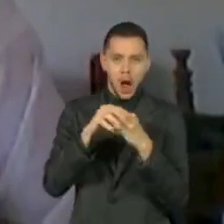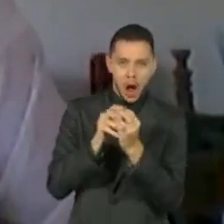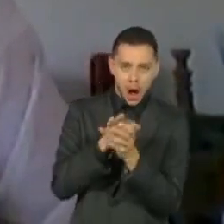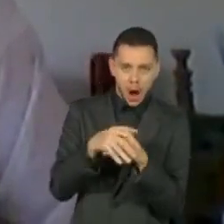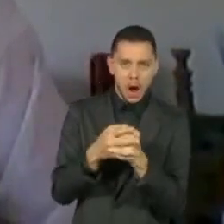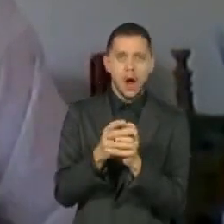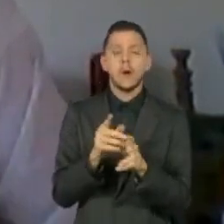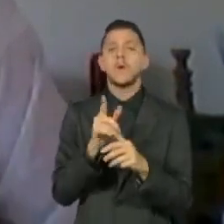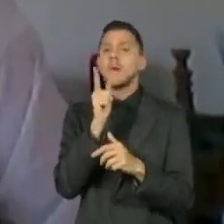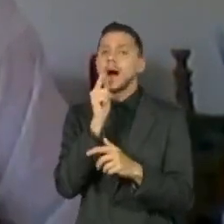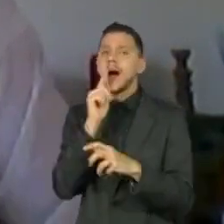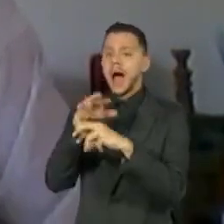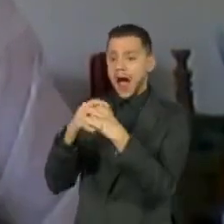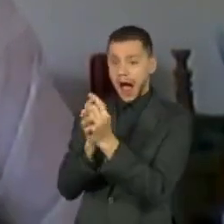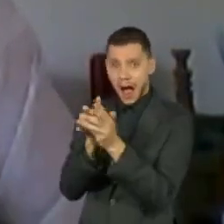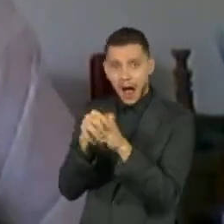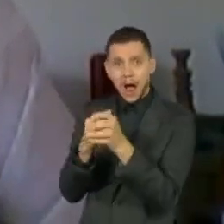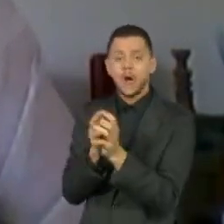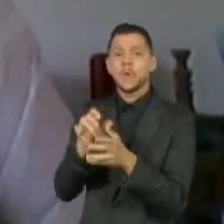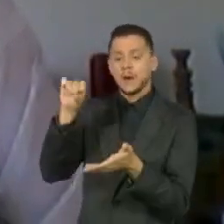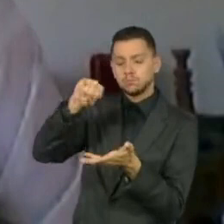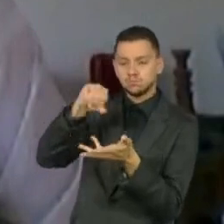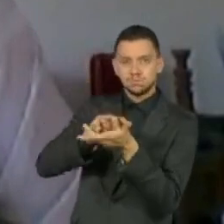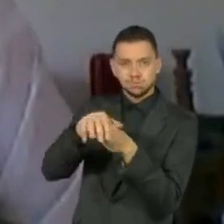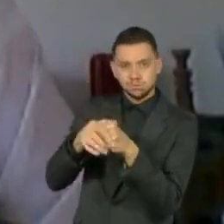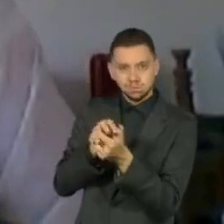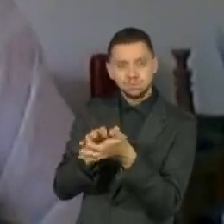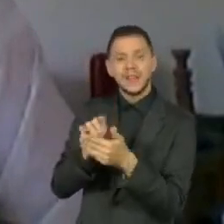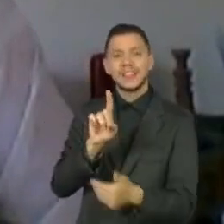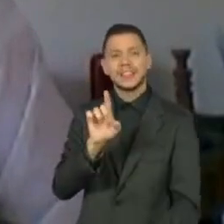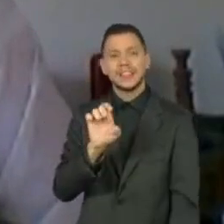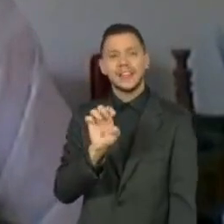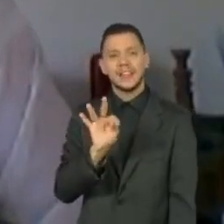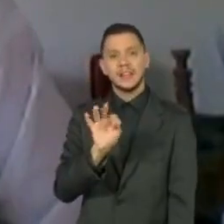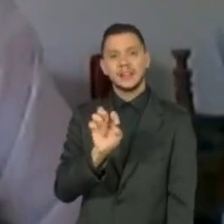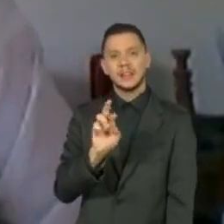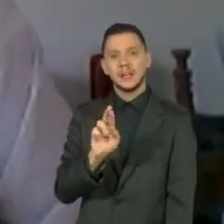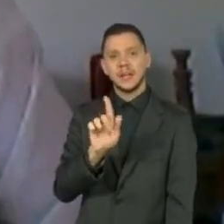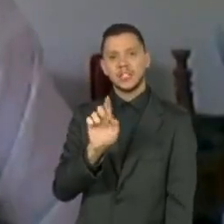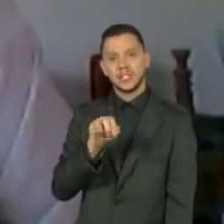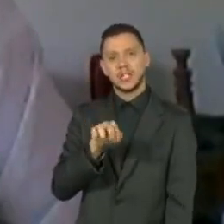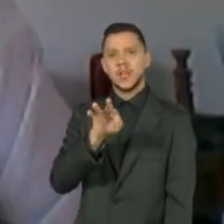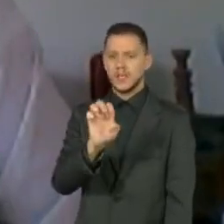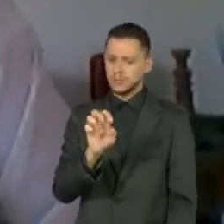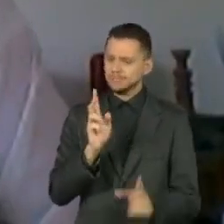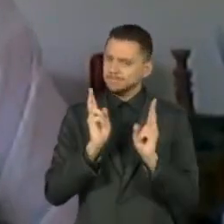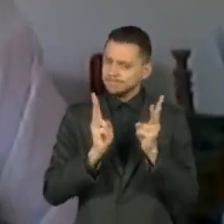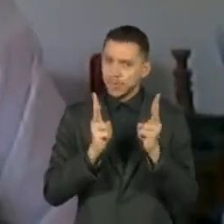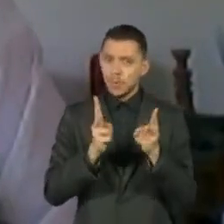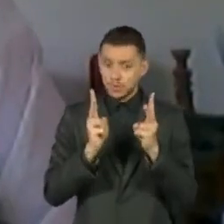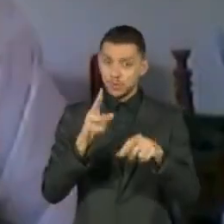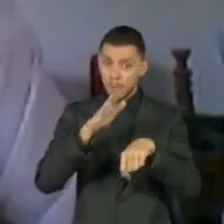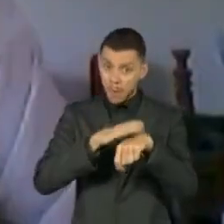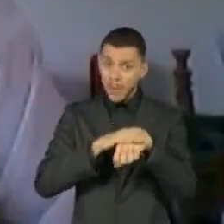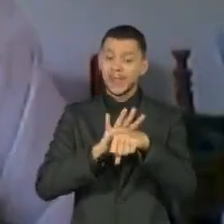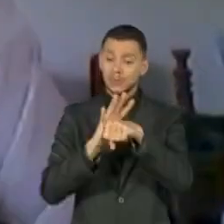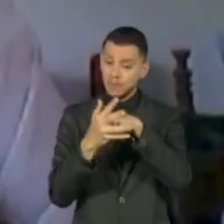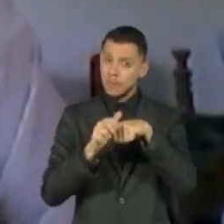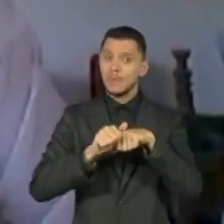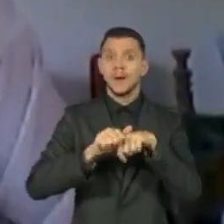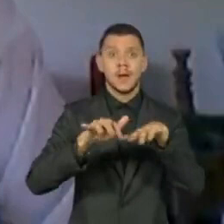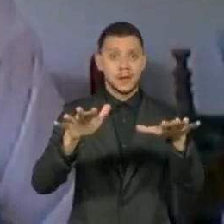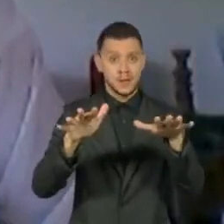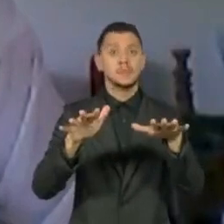lavagem de mãos com detergente, enfim. Nós continuamos na vigência de uma pandemia. Então,